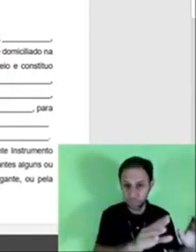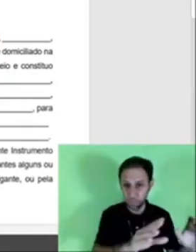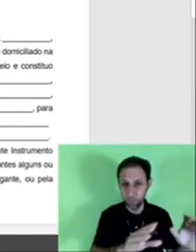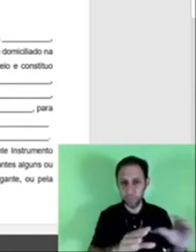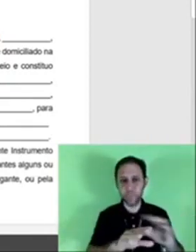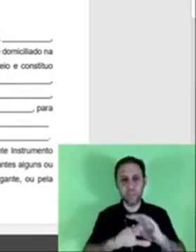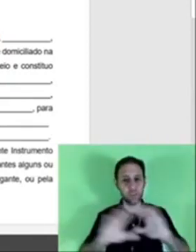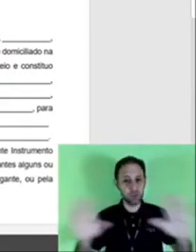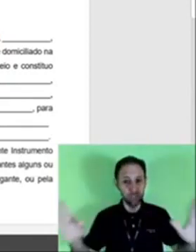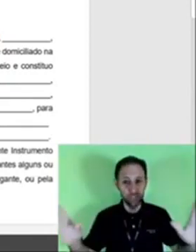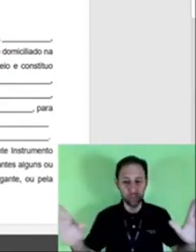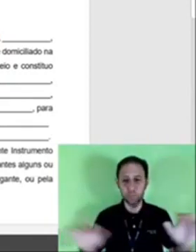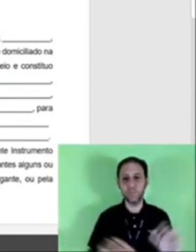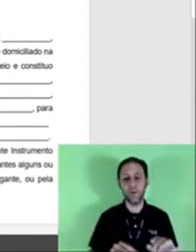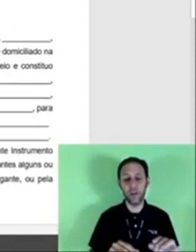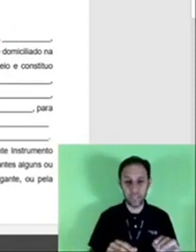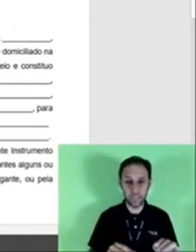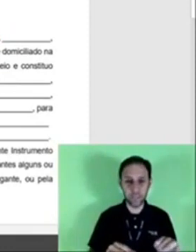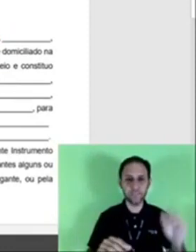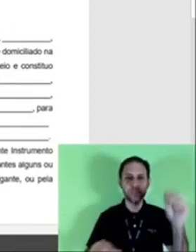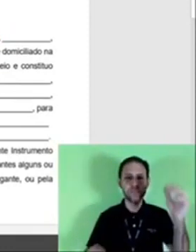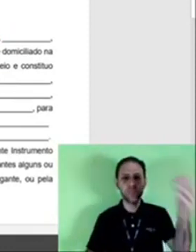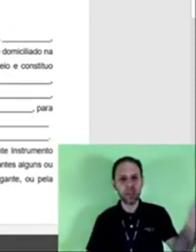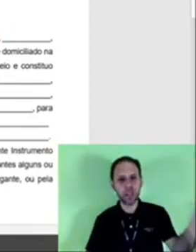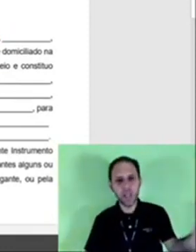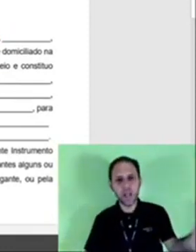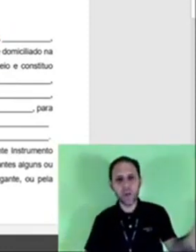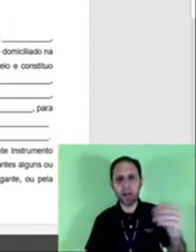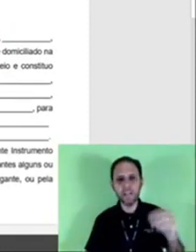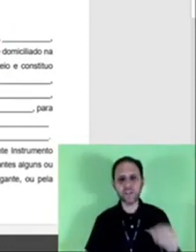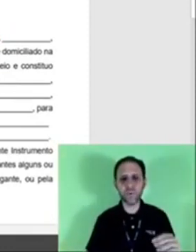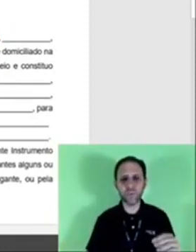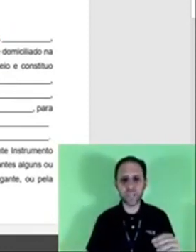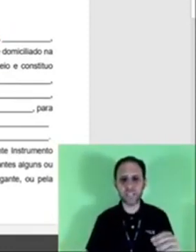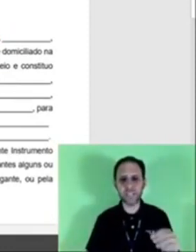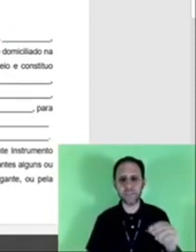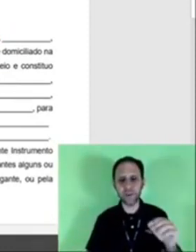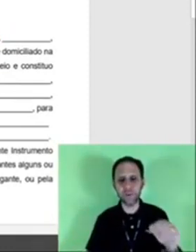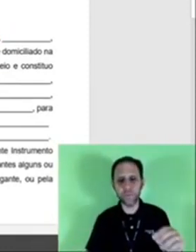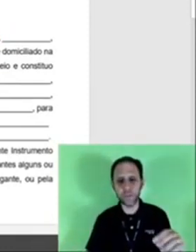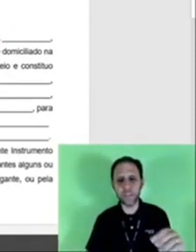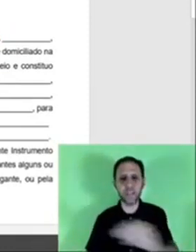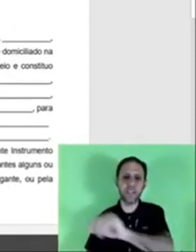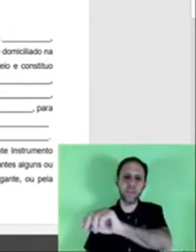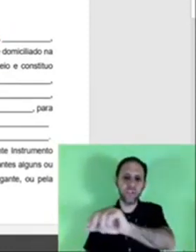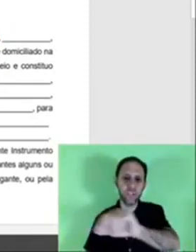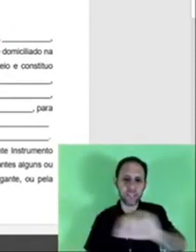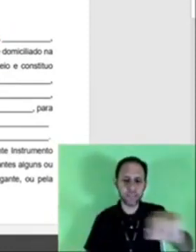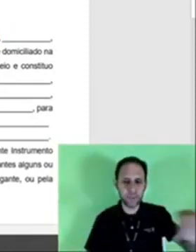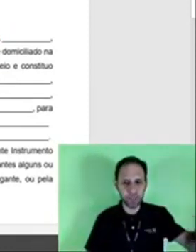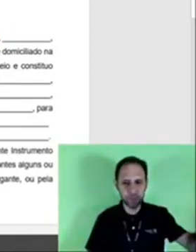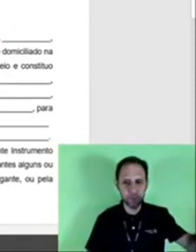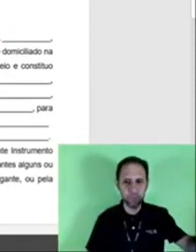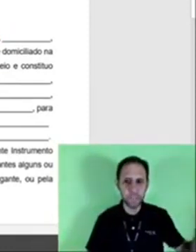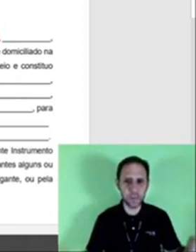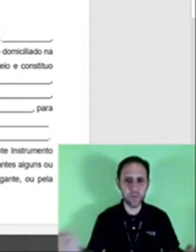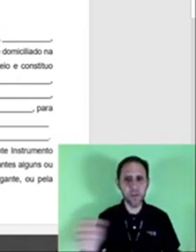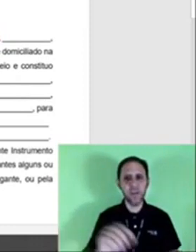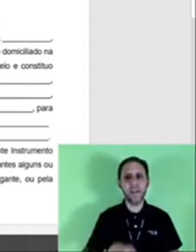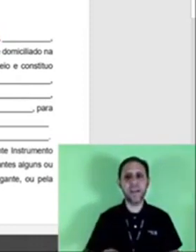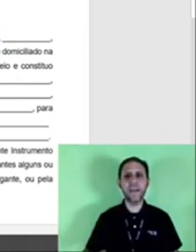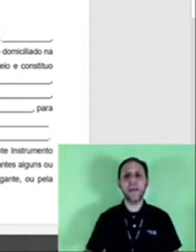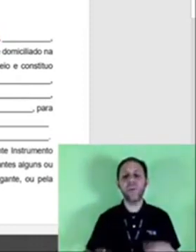na Estado Civil, isso eu tiro, ok? Quais os poderes que vai conferir? Então eu tiro essa parte em